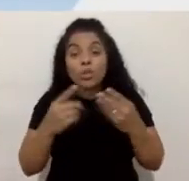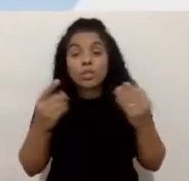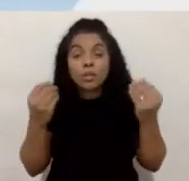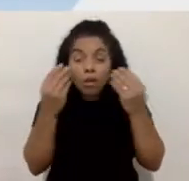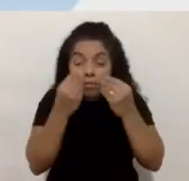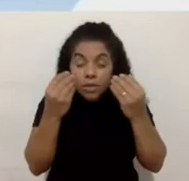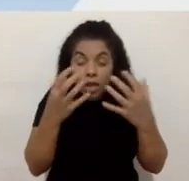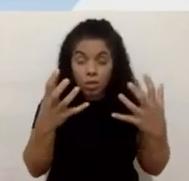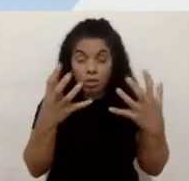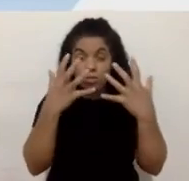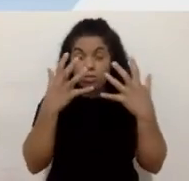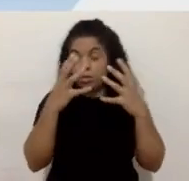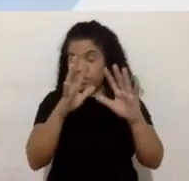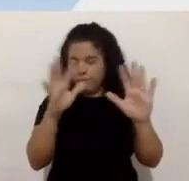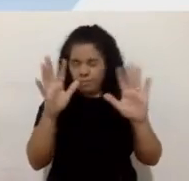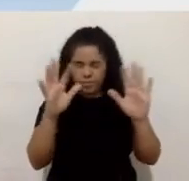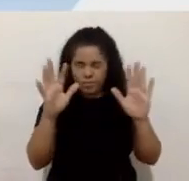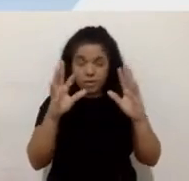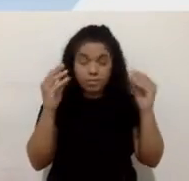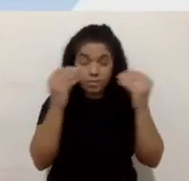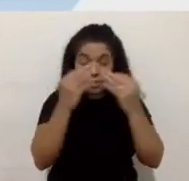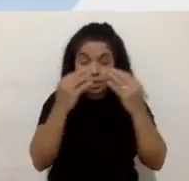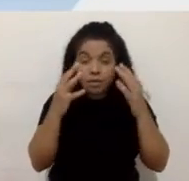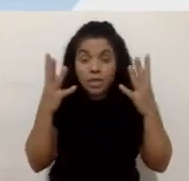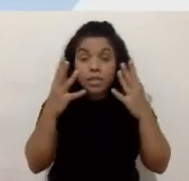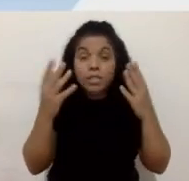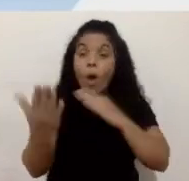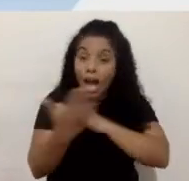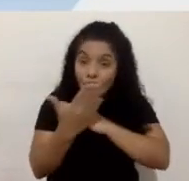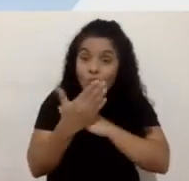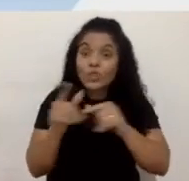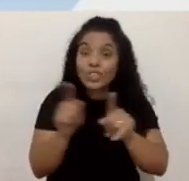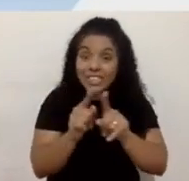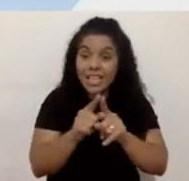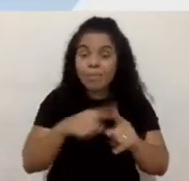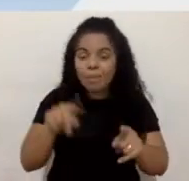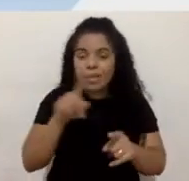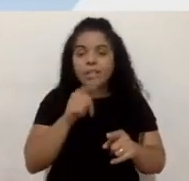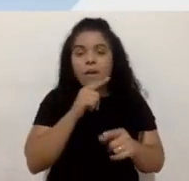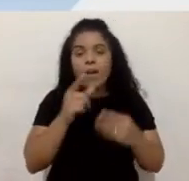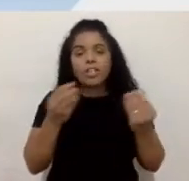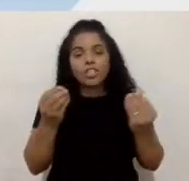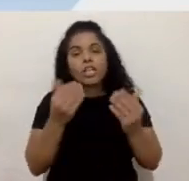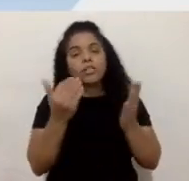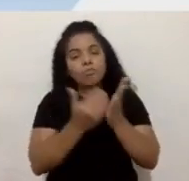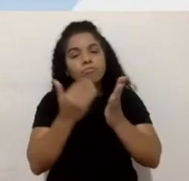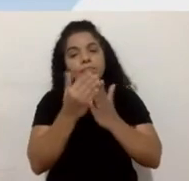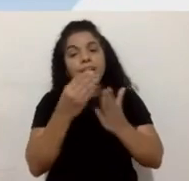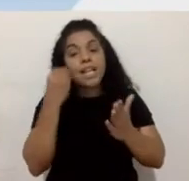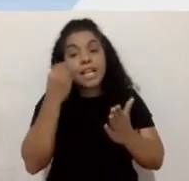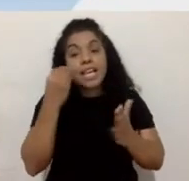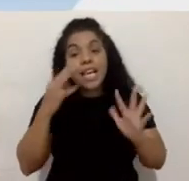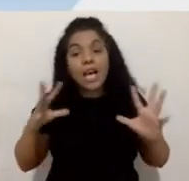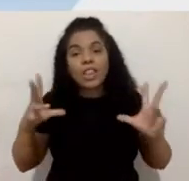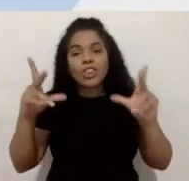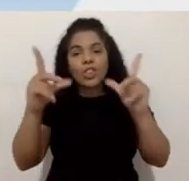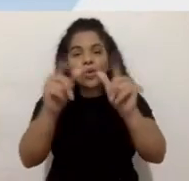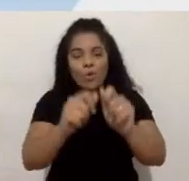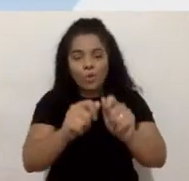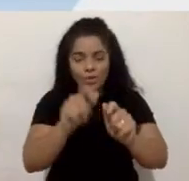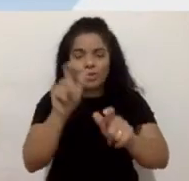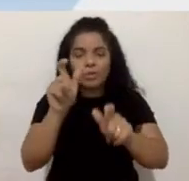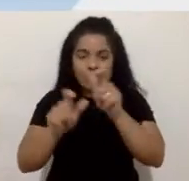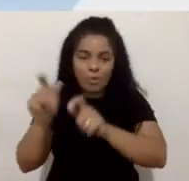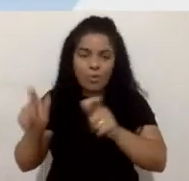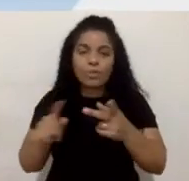luz, à cores. Então, a gente eleva, né, a experiência para todo mundo. E o